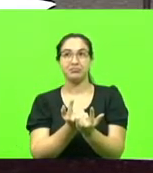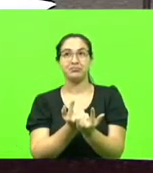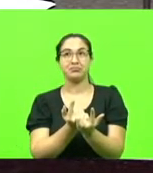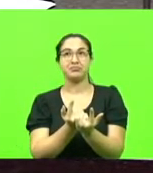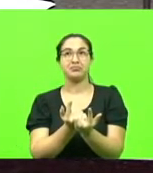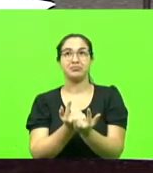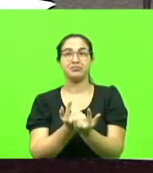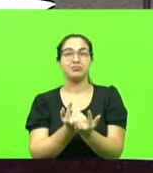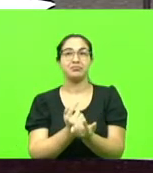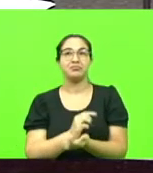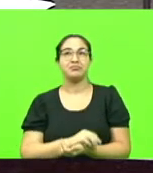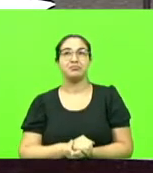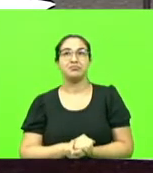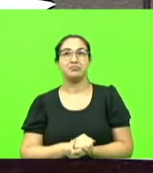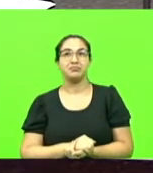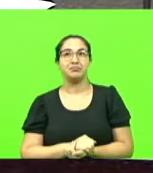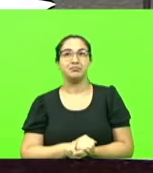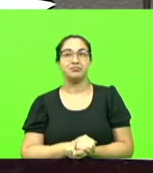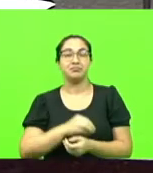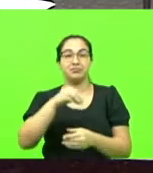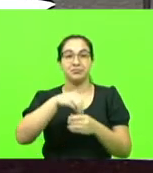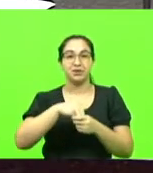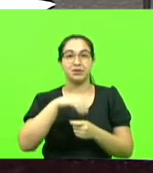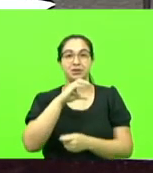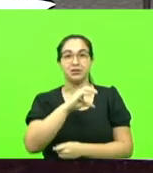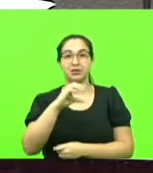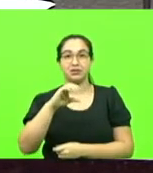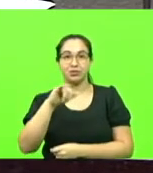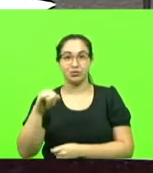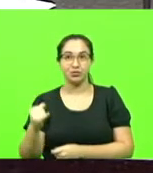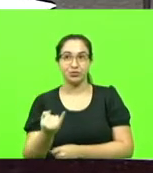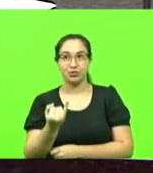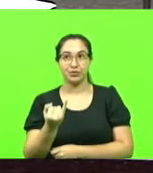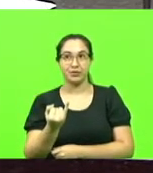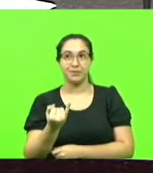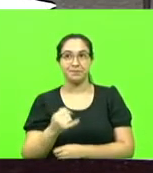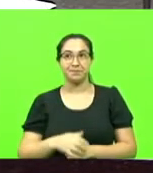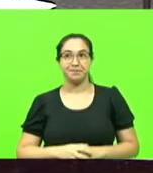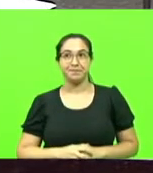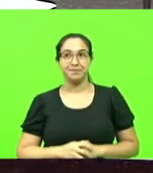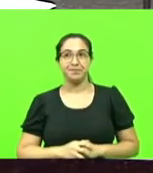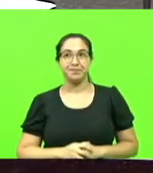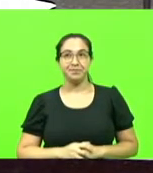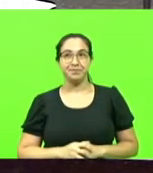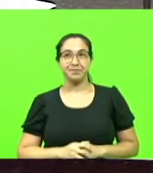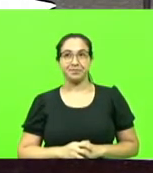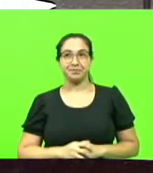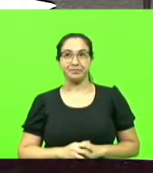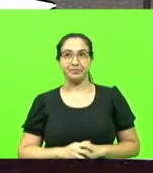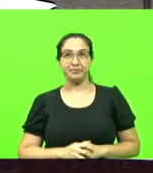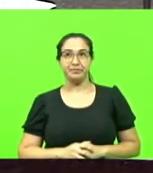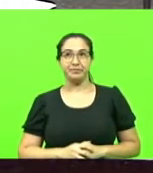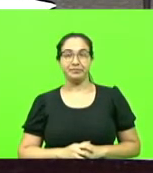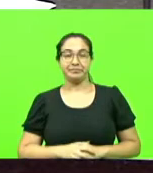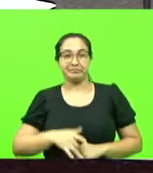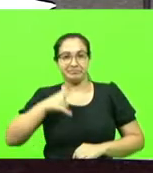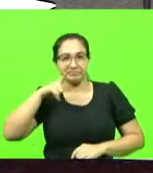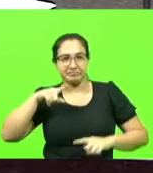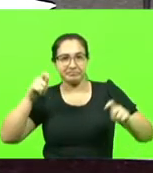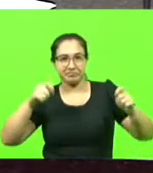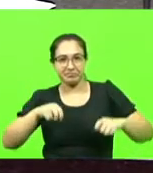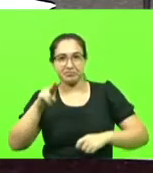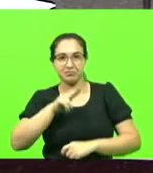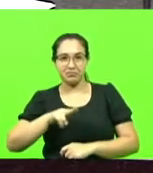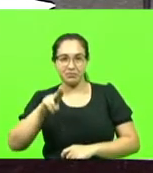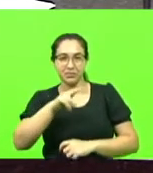na CCJ. Ter acesso à internet é uma maneira eficiente de manter o